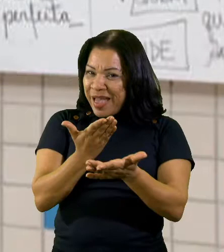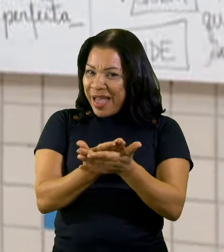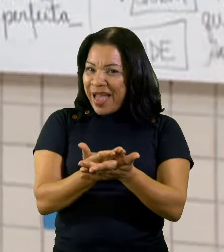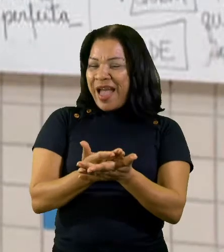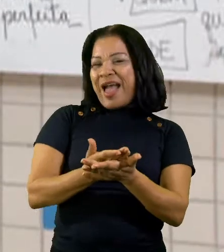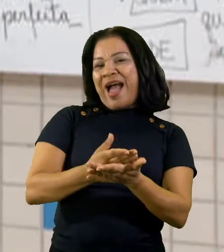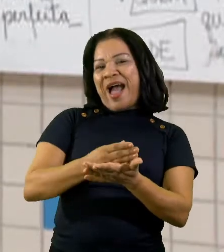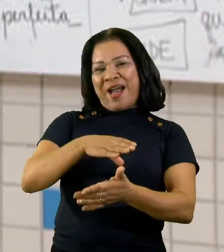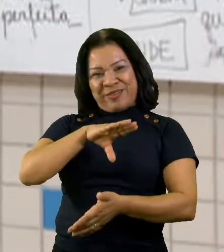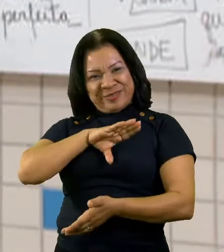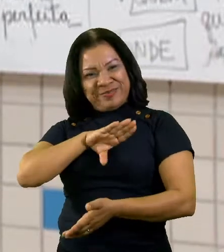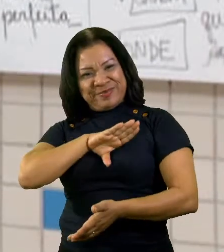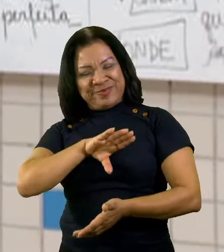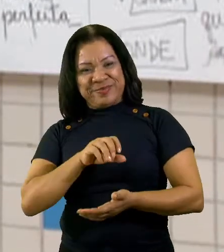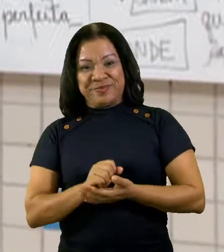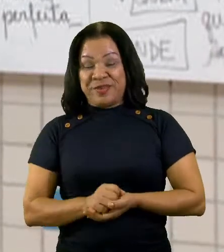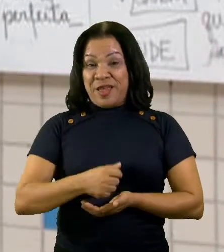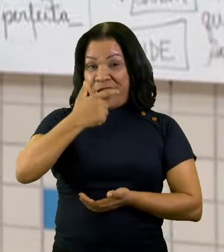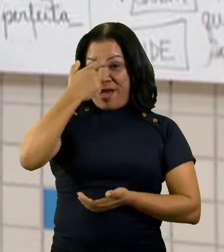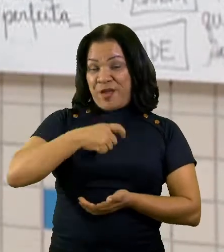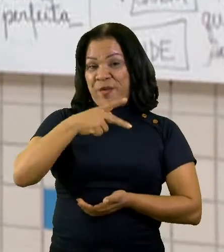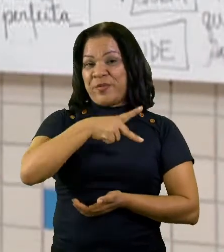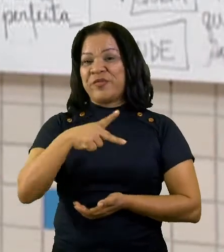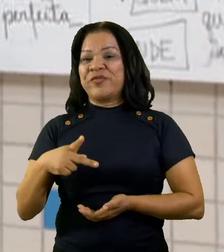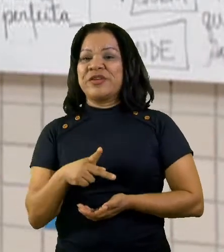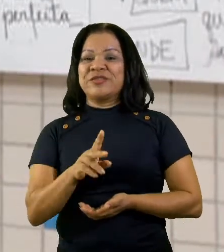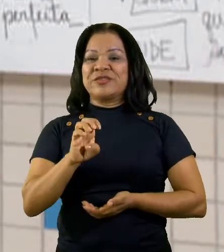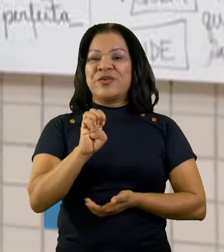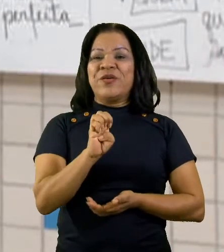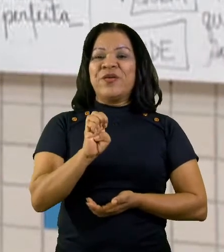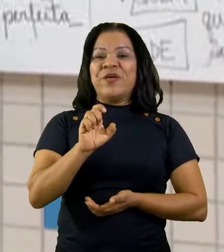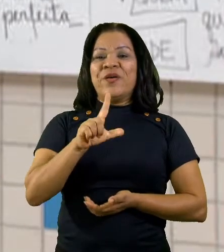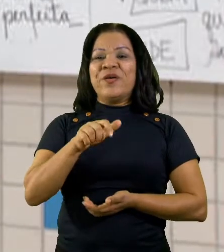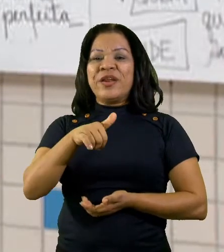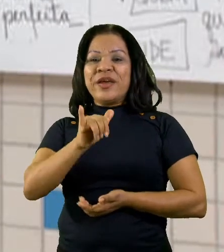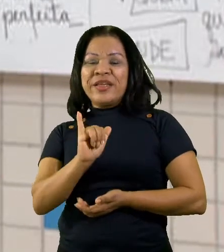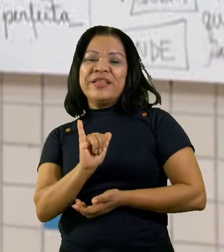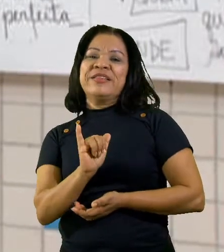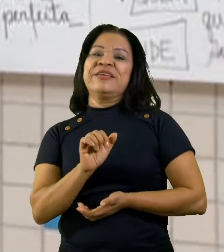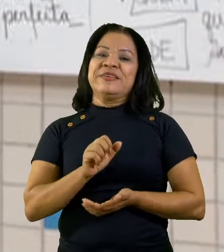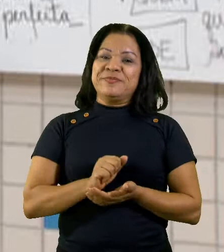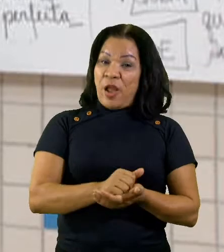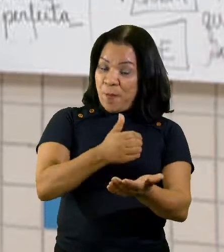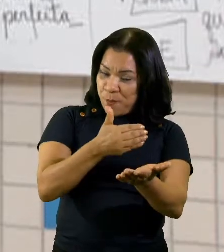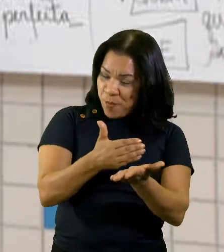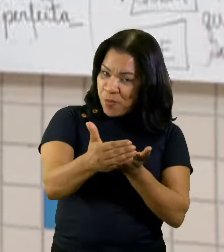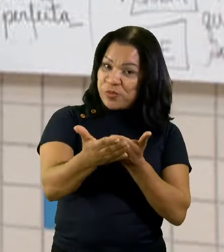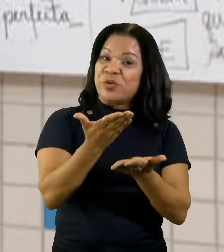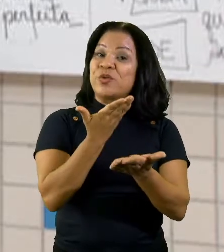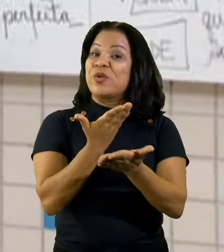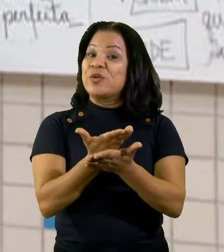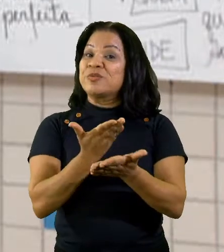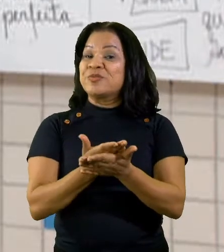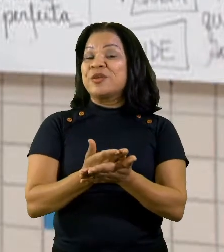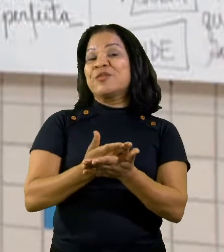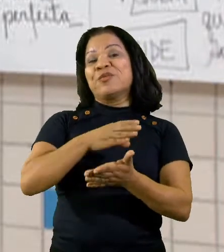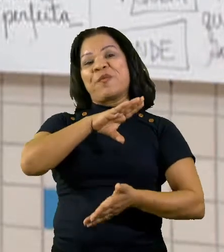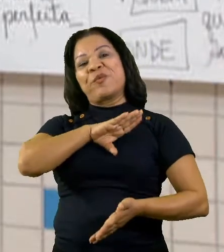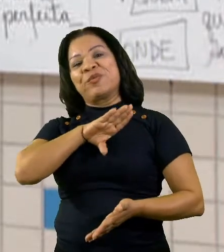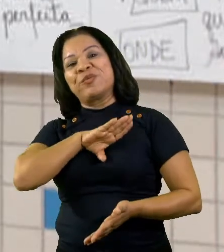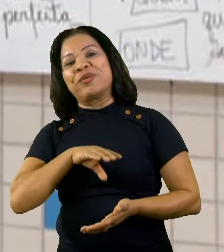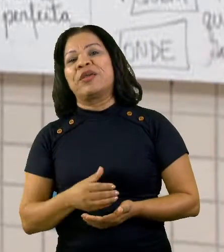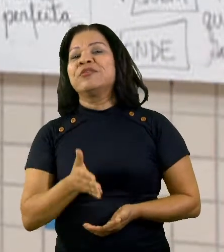Eu sou a professora Lida Paixão, vamos continuar o nosso estudo em língua portuguesa. Nós estudamos